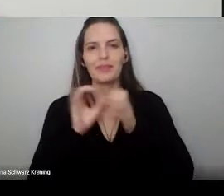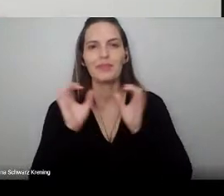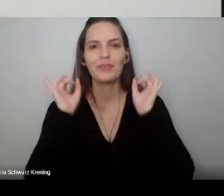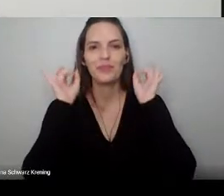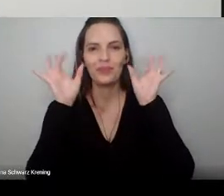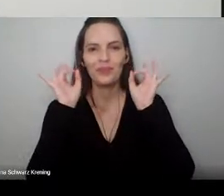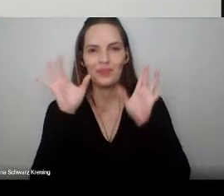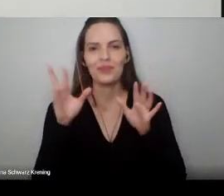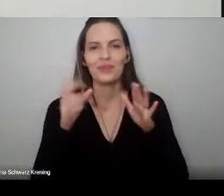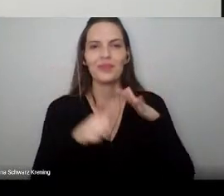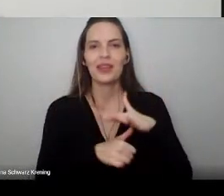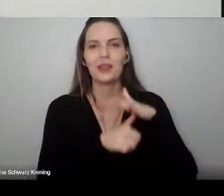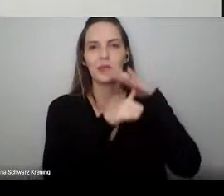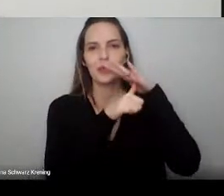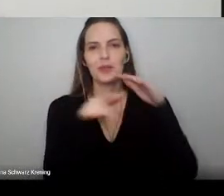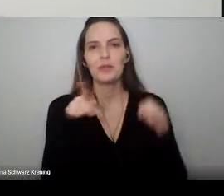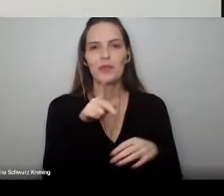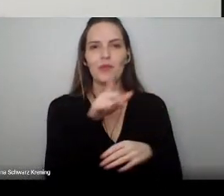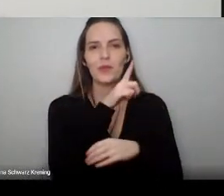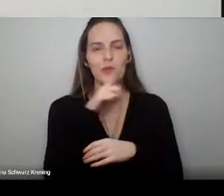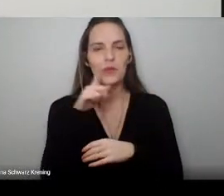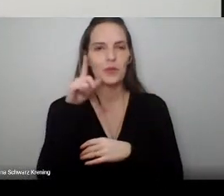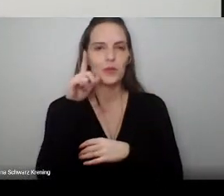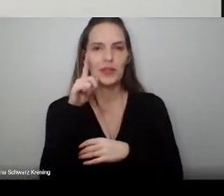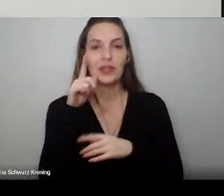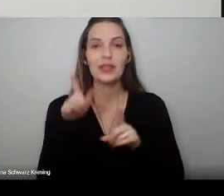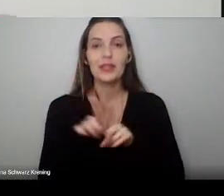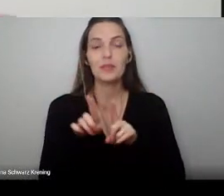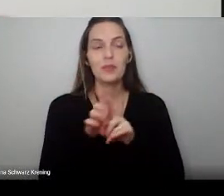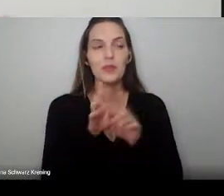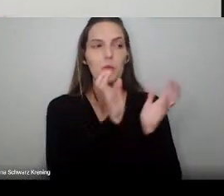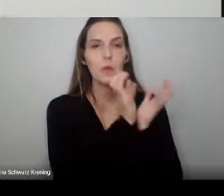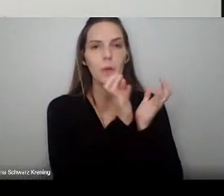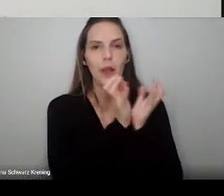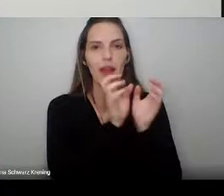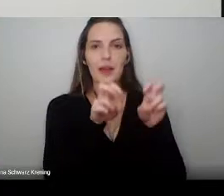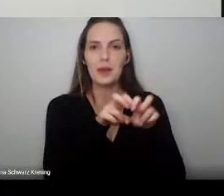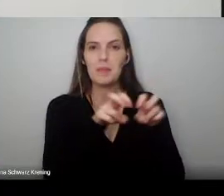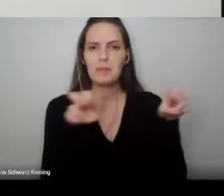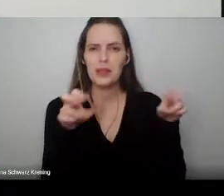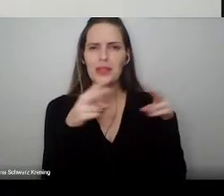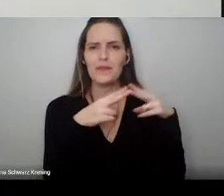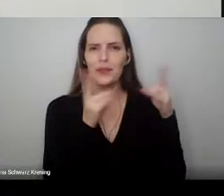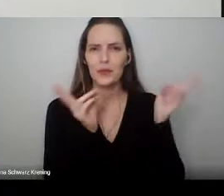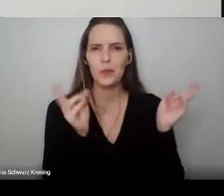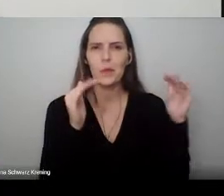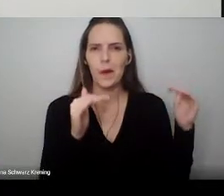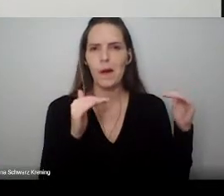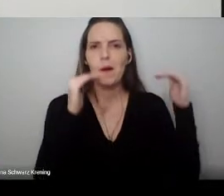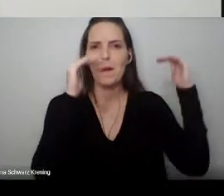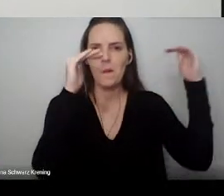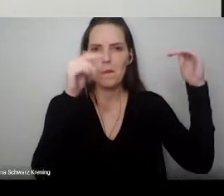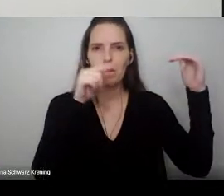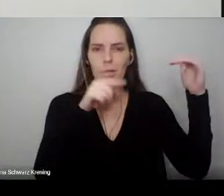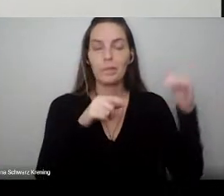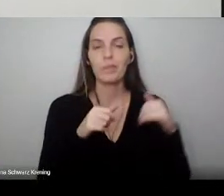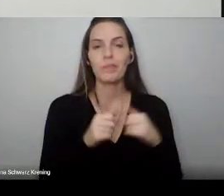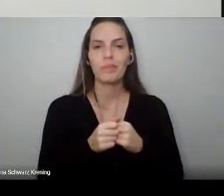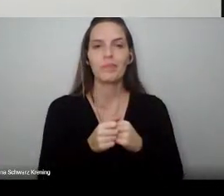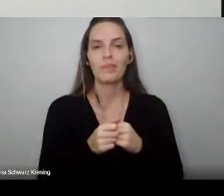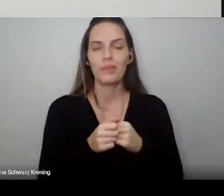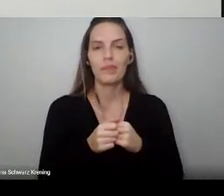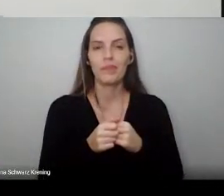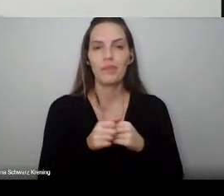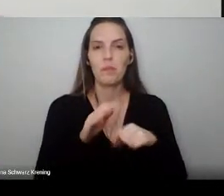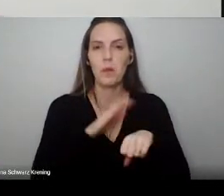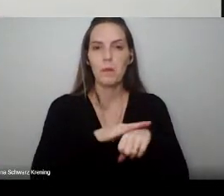Lúcia Campos Pelanda, aos colegas que compõem a mesa virtual de autoridades dessa cerimônia, em especial aos nossos